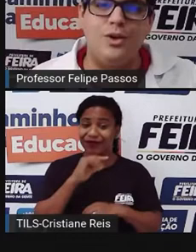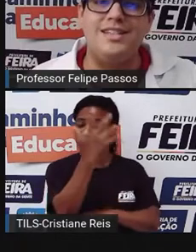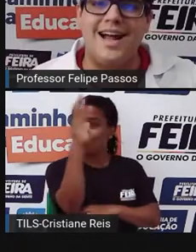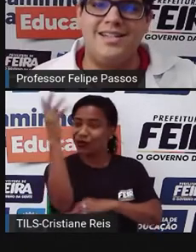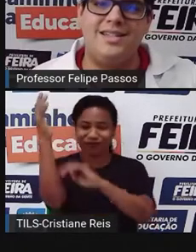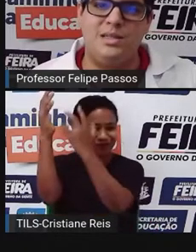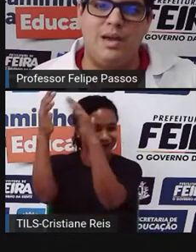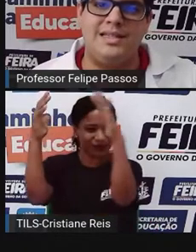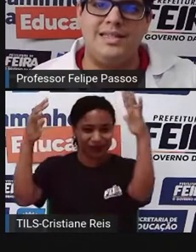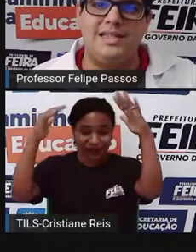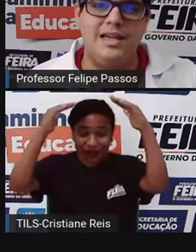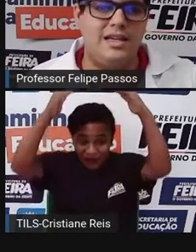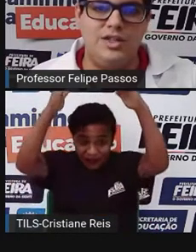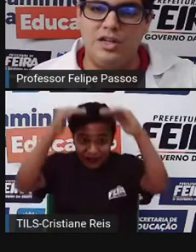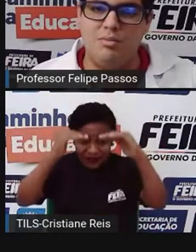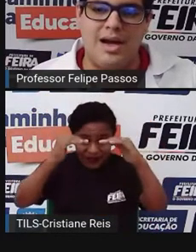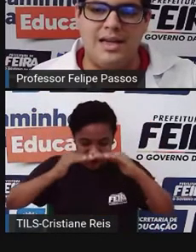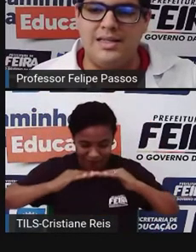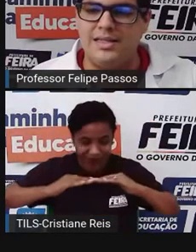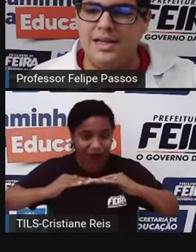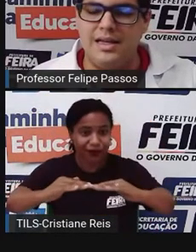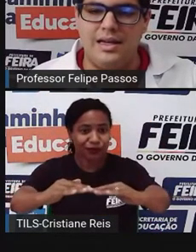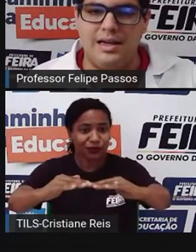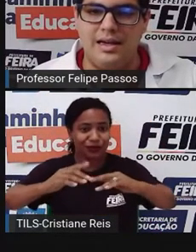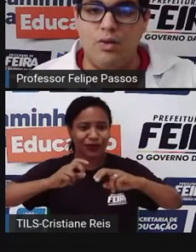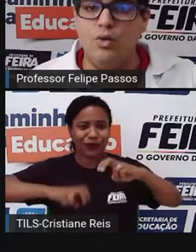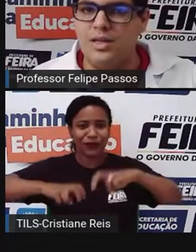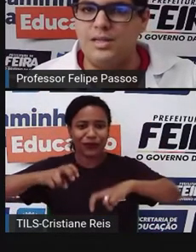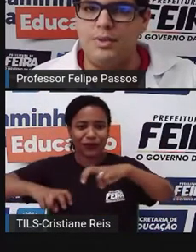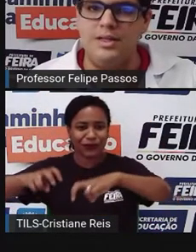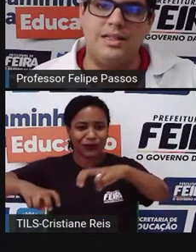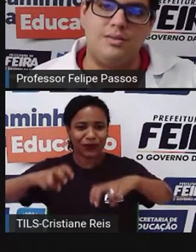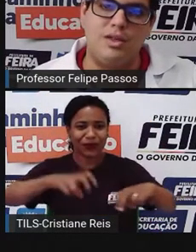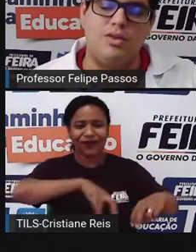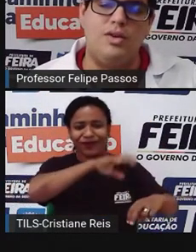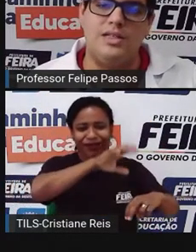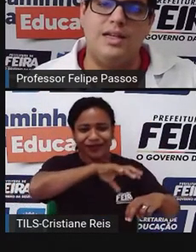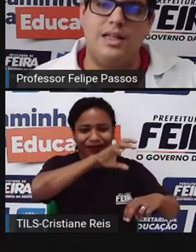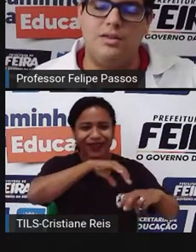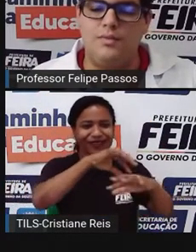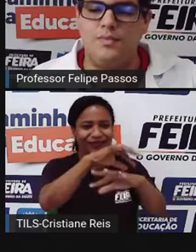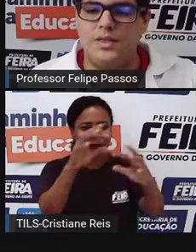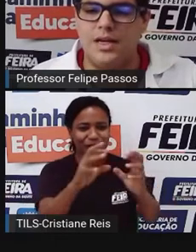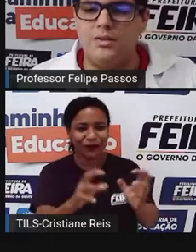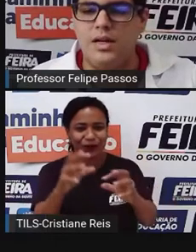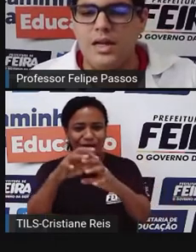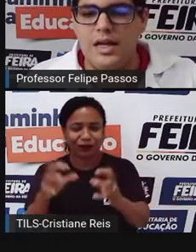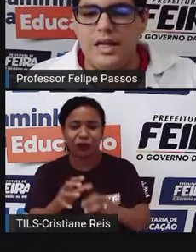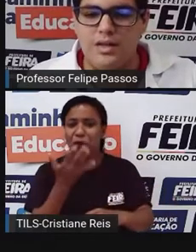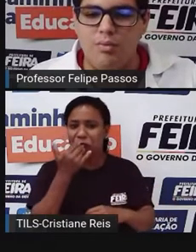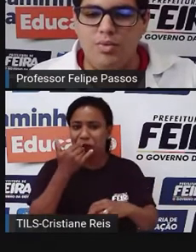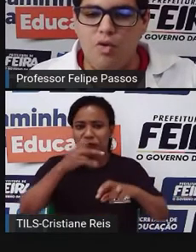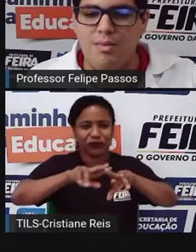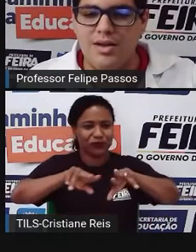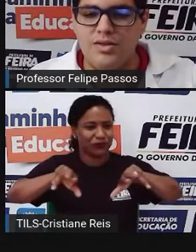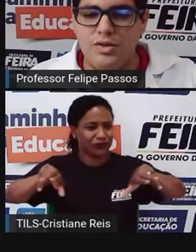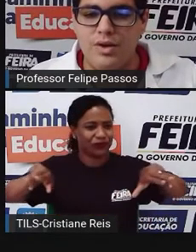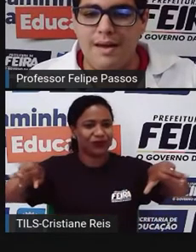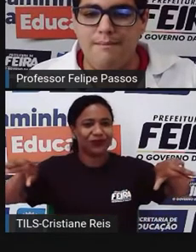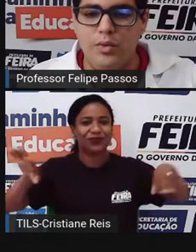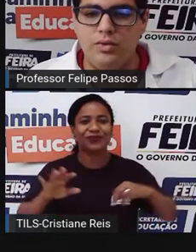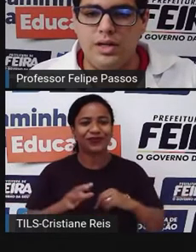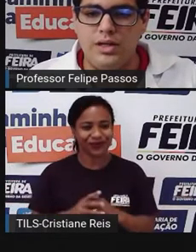de quantidade de espécies, de animais, outras plantas menores ali dentro, certo? Então o bioma